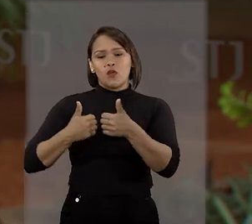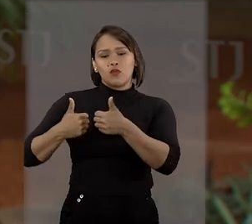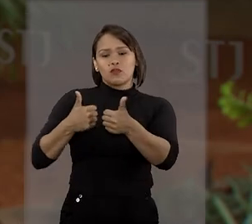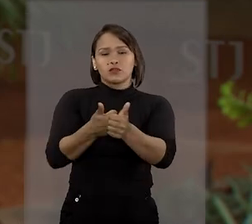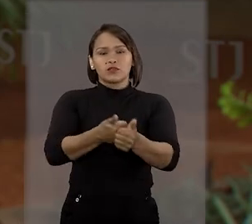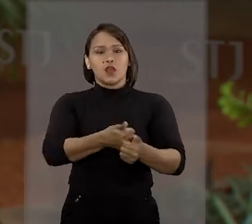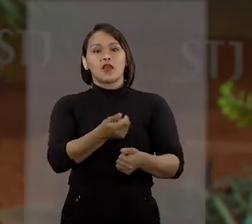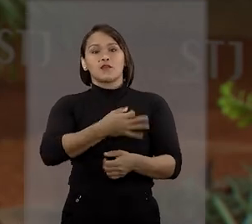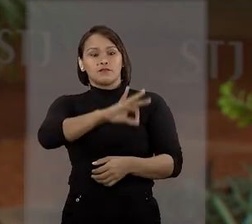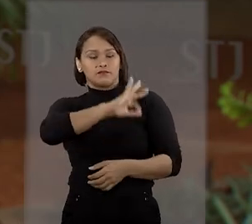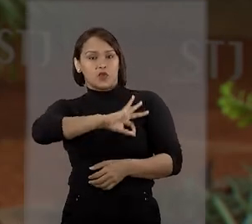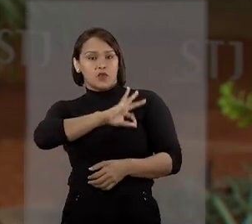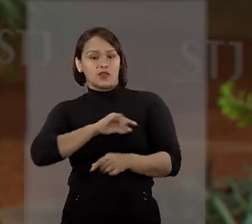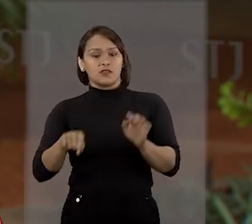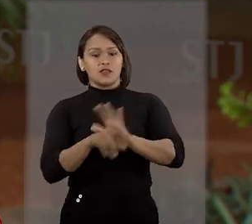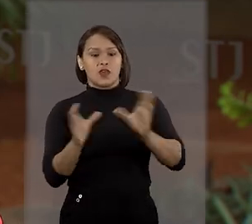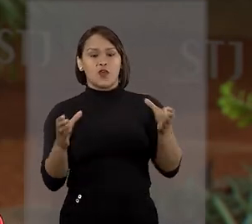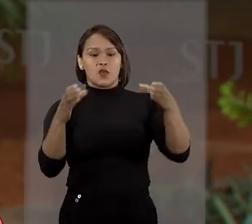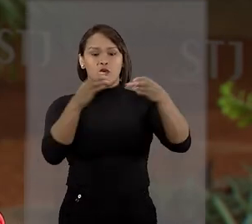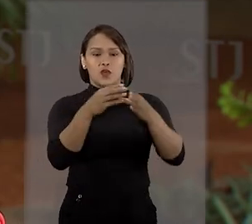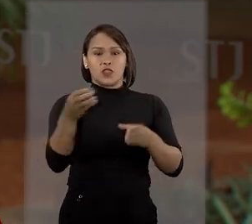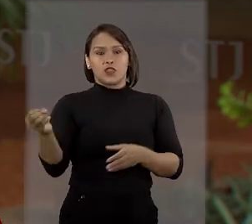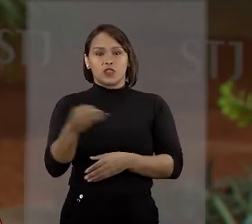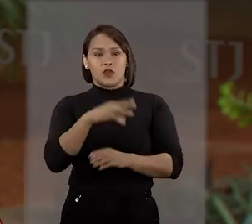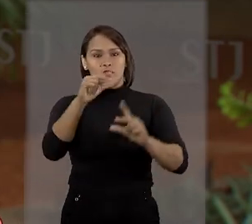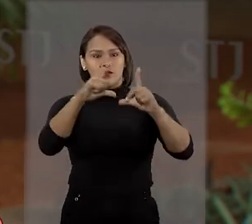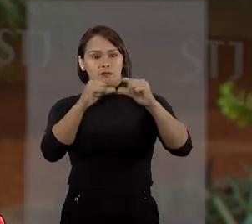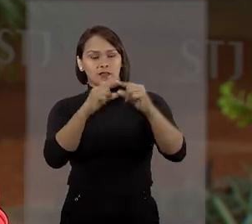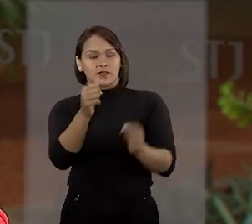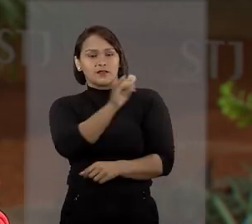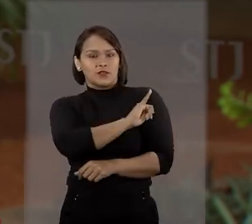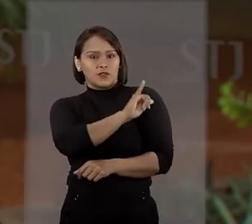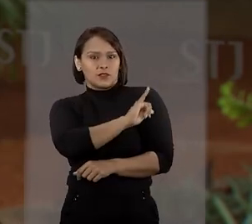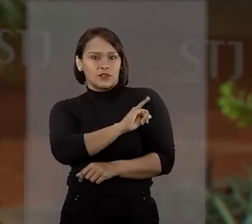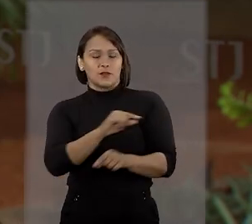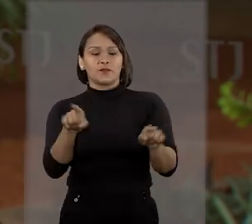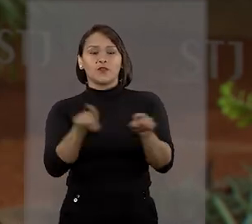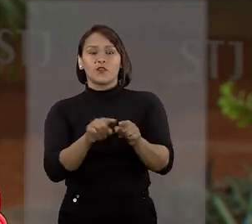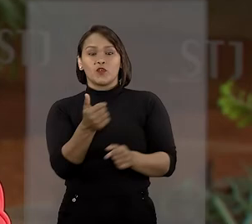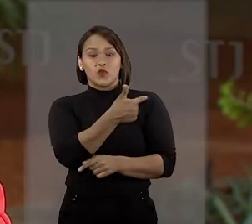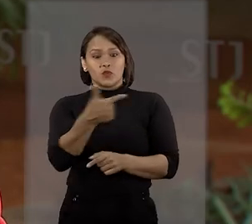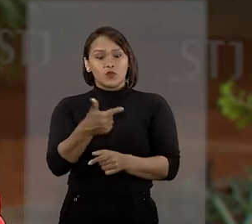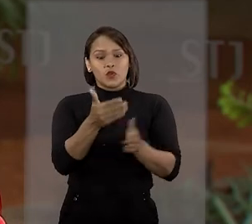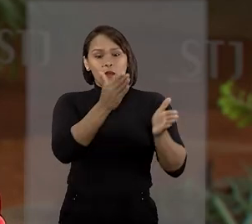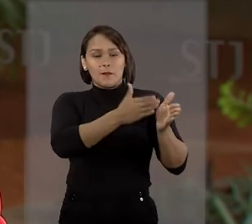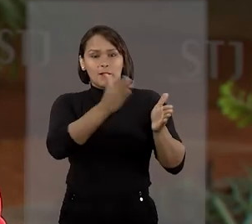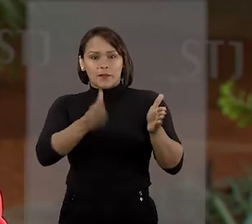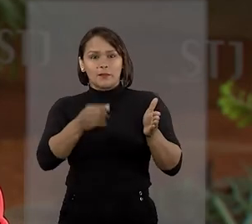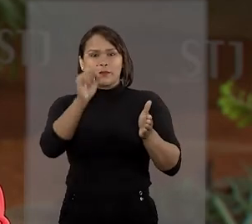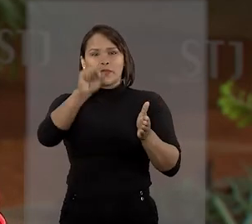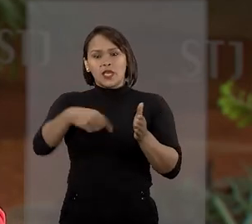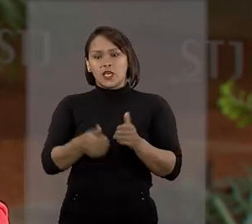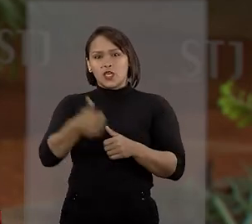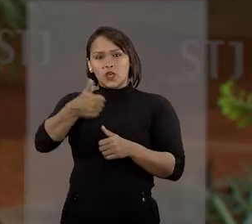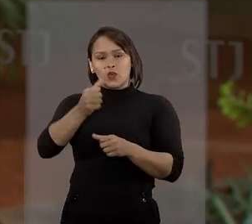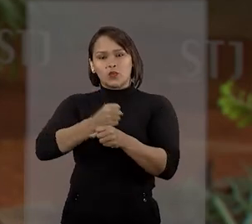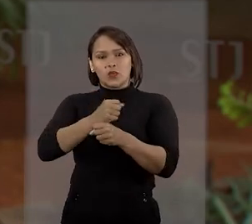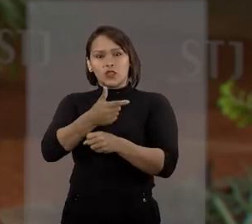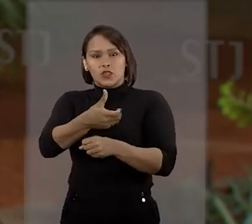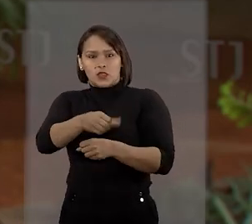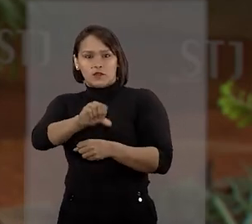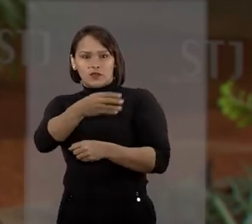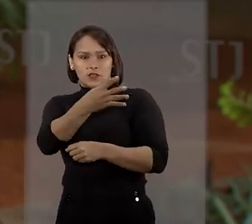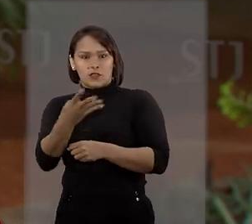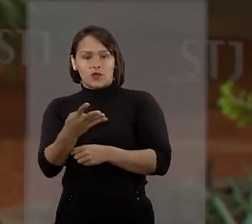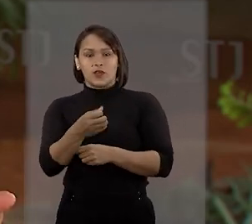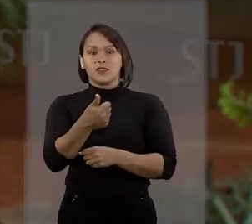incursões de policiais civis na comunidade Favela Nova Brasília, no Rio de Janeiro. Foram dois episódios. Em um deles, no ano